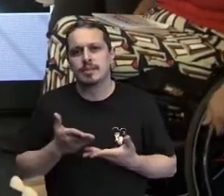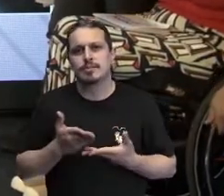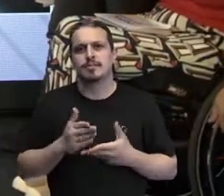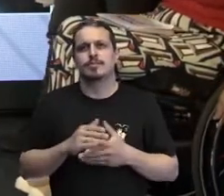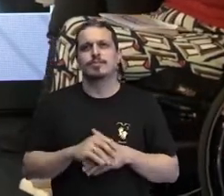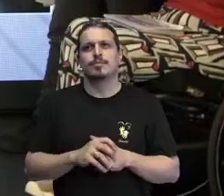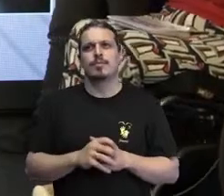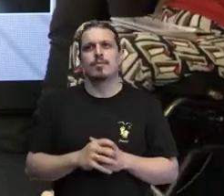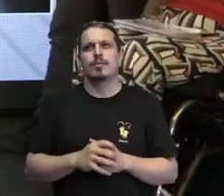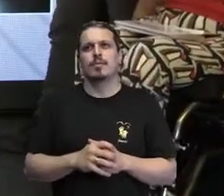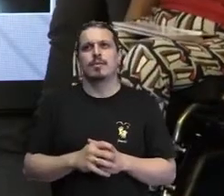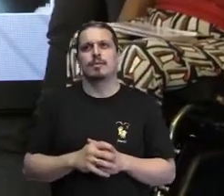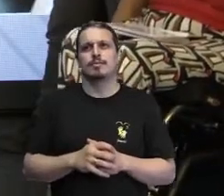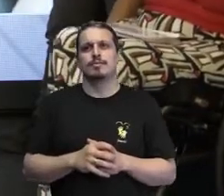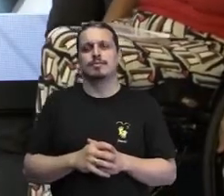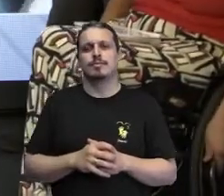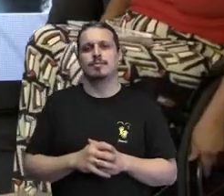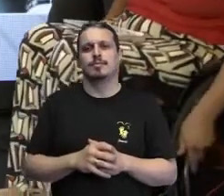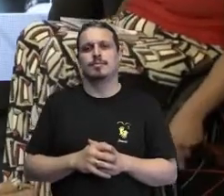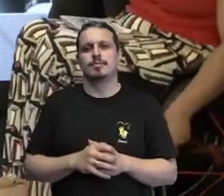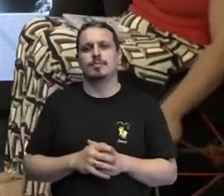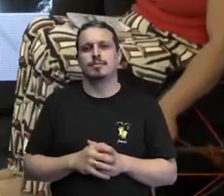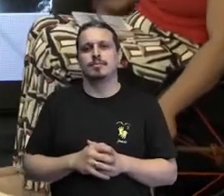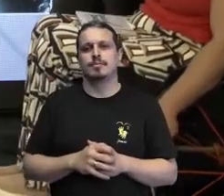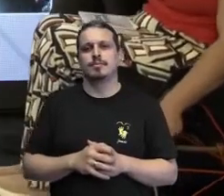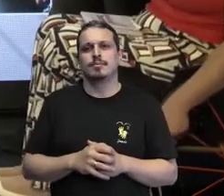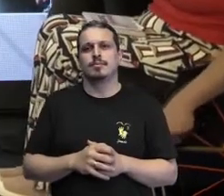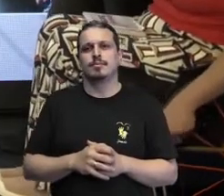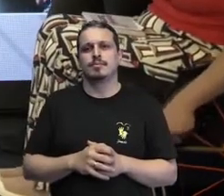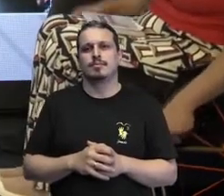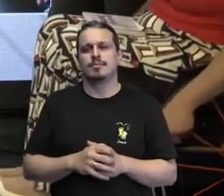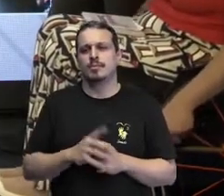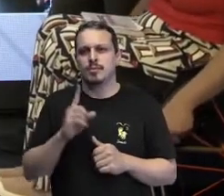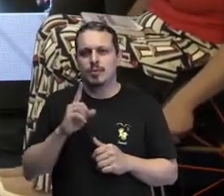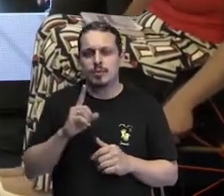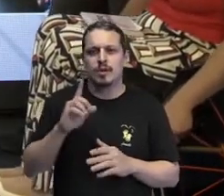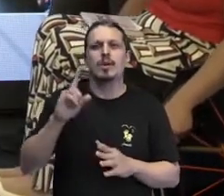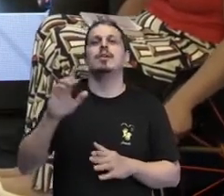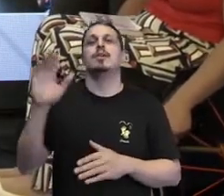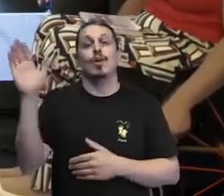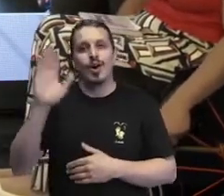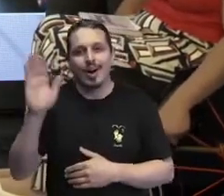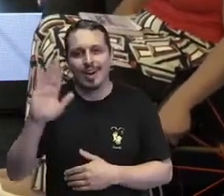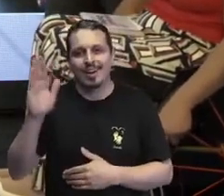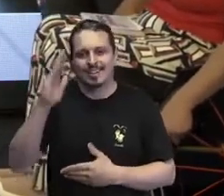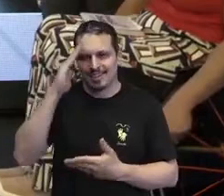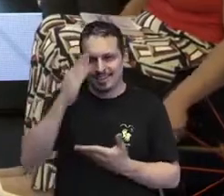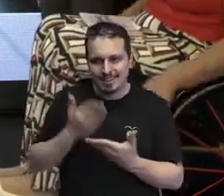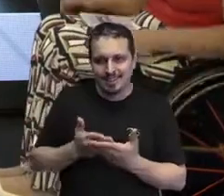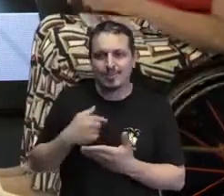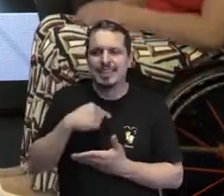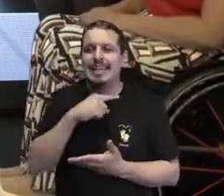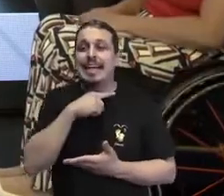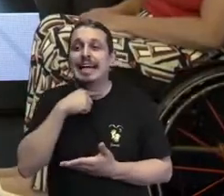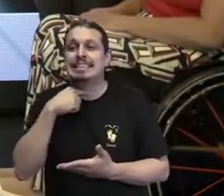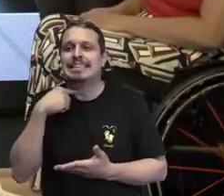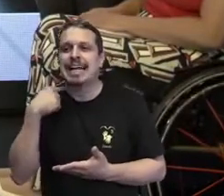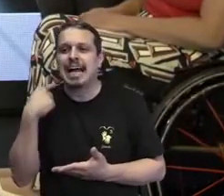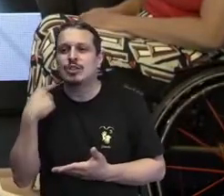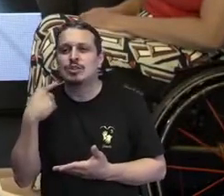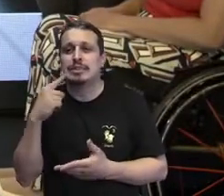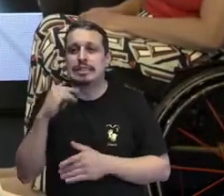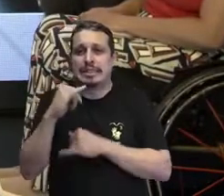Olá! Eu acho que isto está com um delayzinho, mas acho que não vão ouvir. Então, eu sou a Catarina. Muito